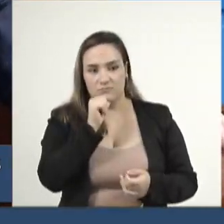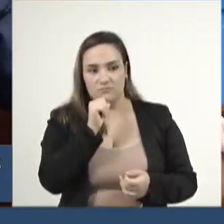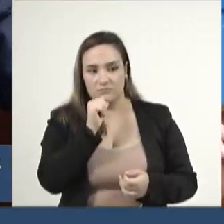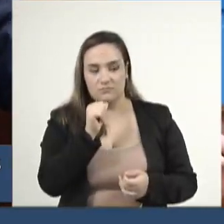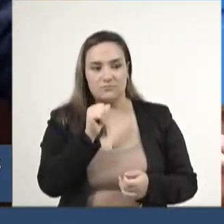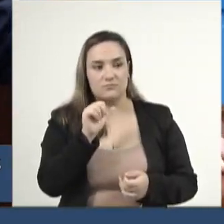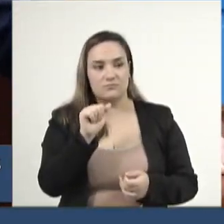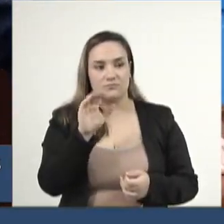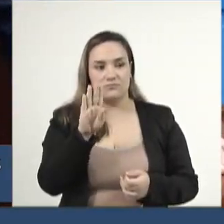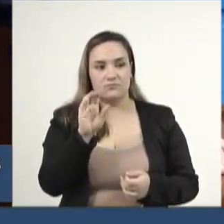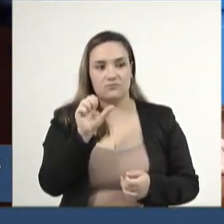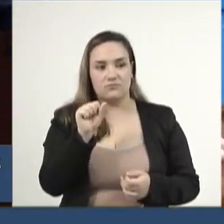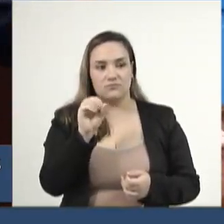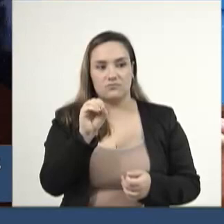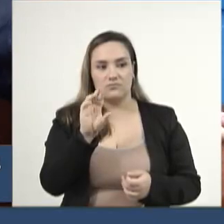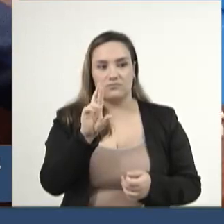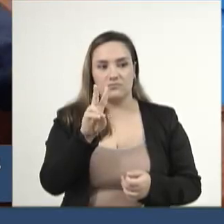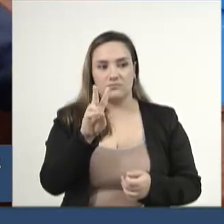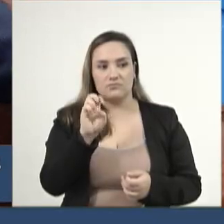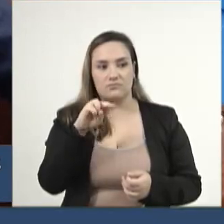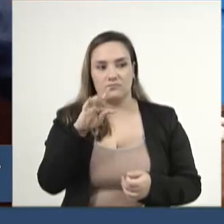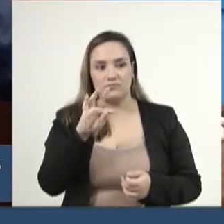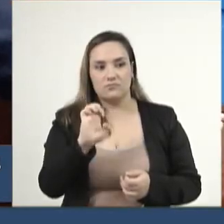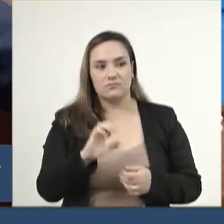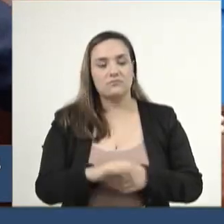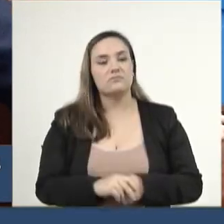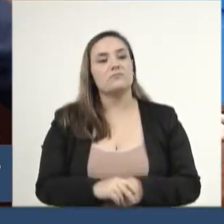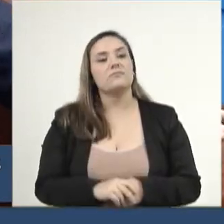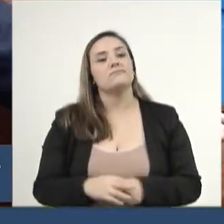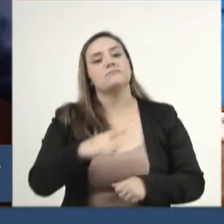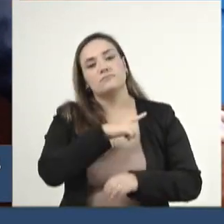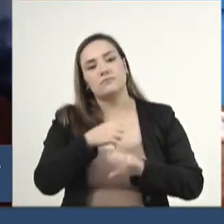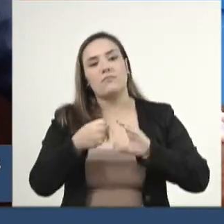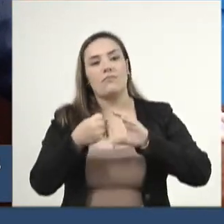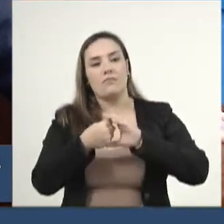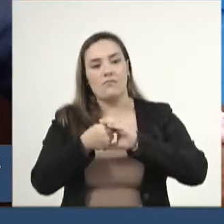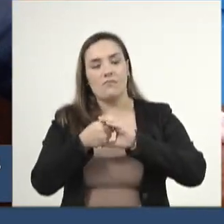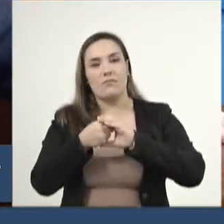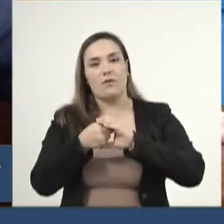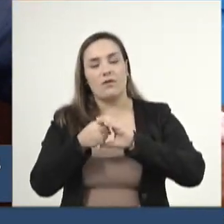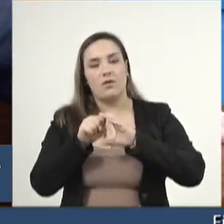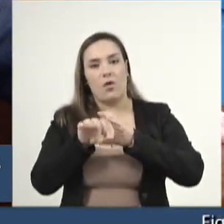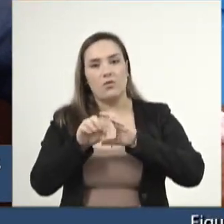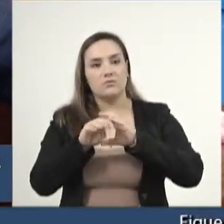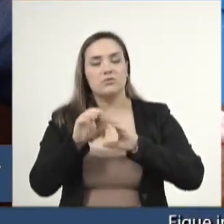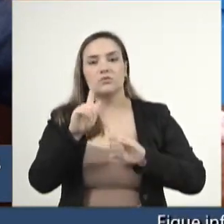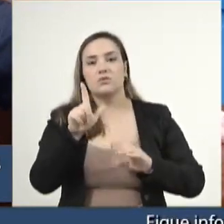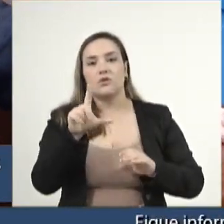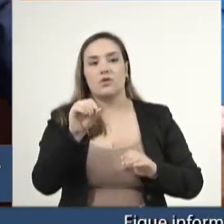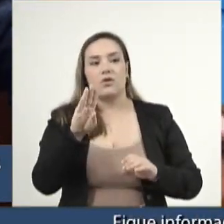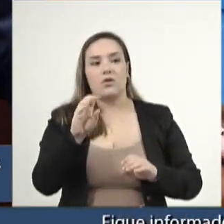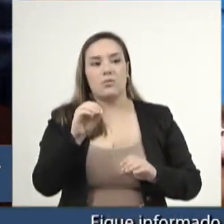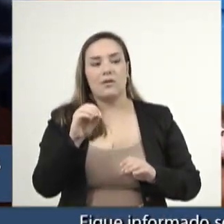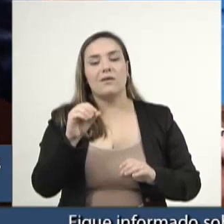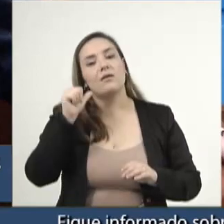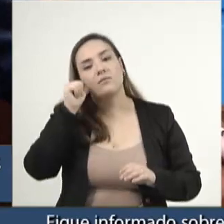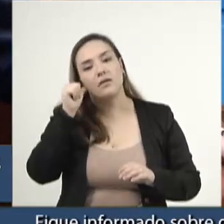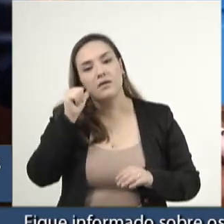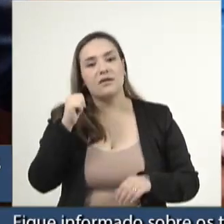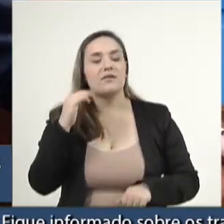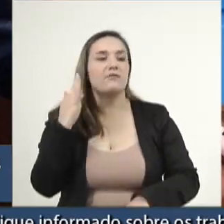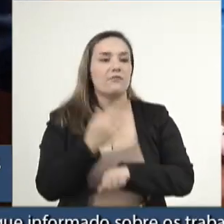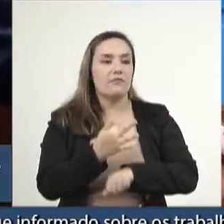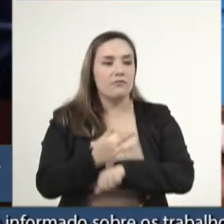Teve uma reportagem, uma vez, no Fantástico, na Rede Globo, que passou meninas que faltam às